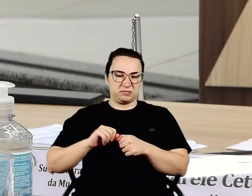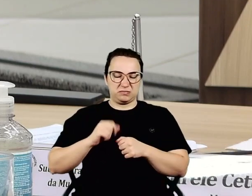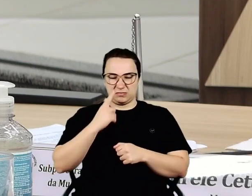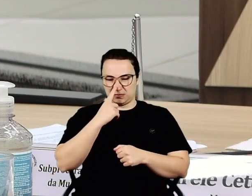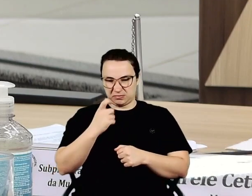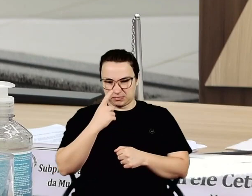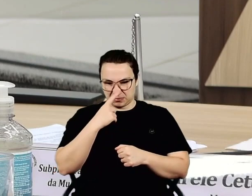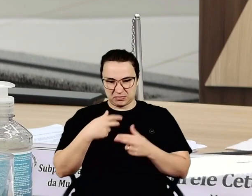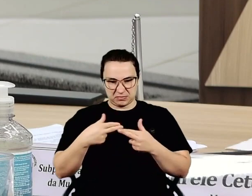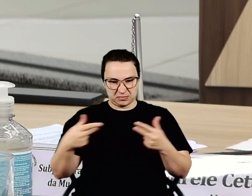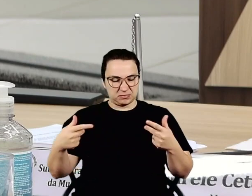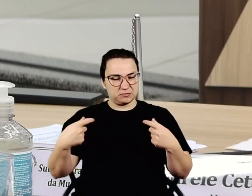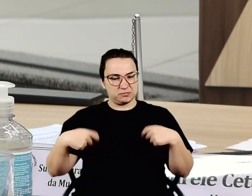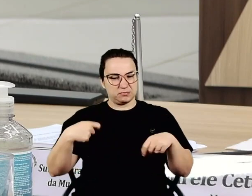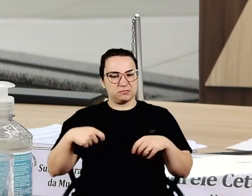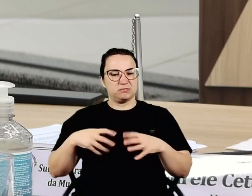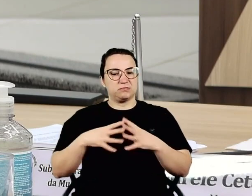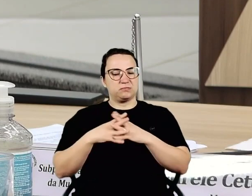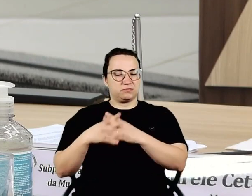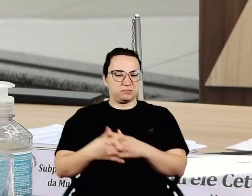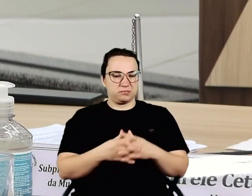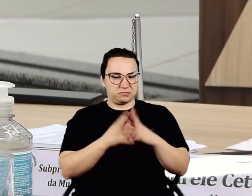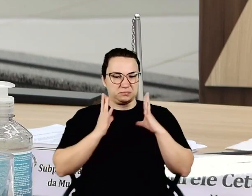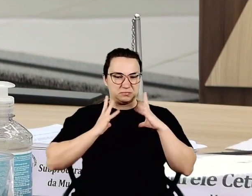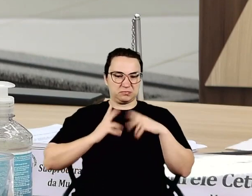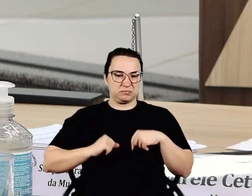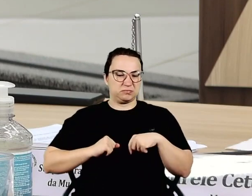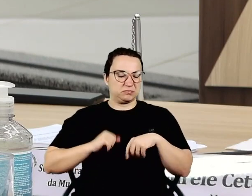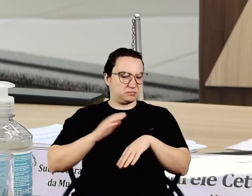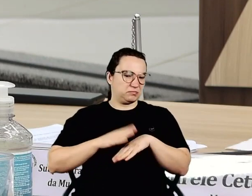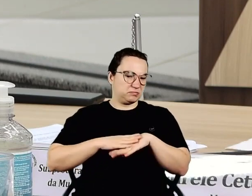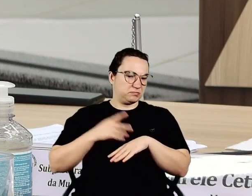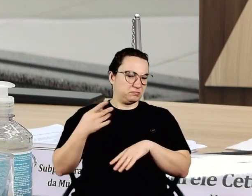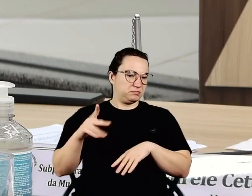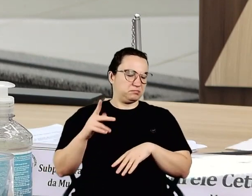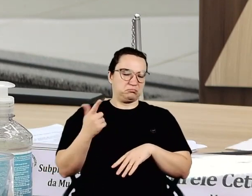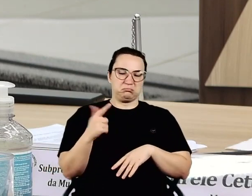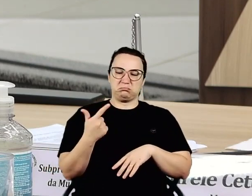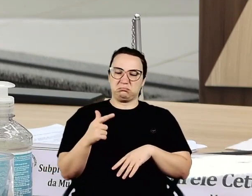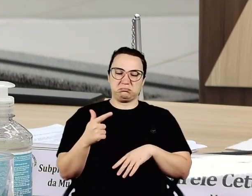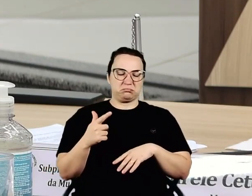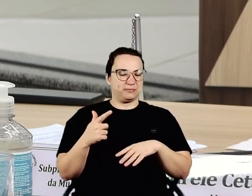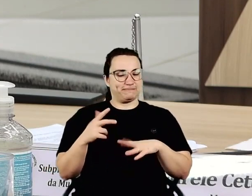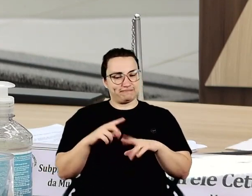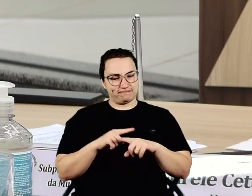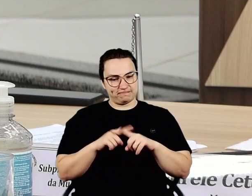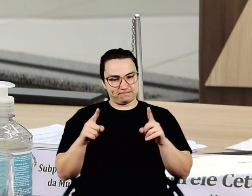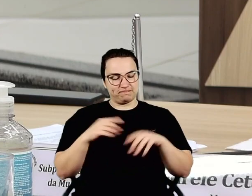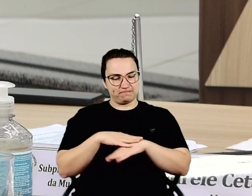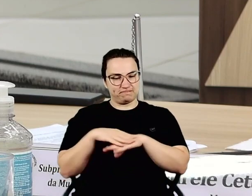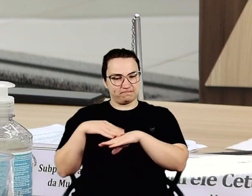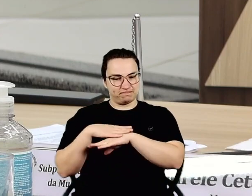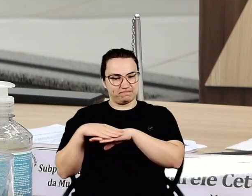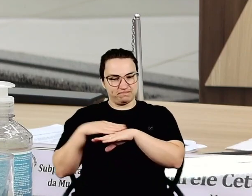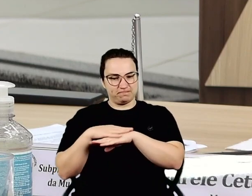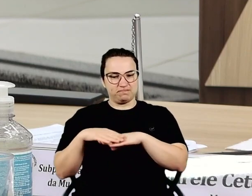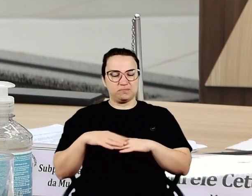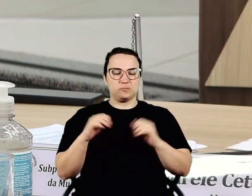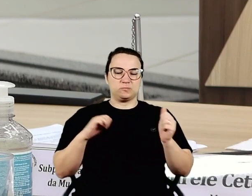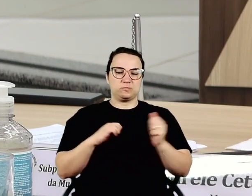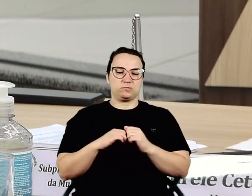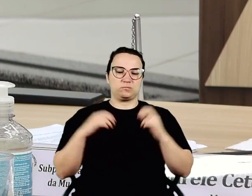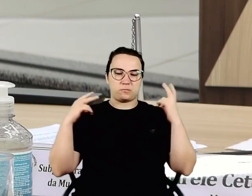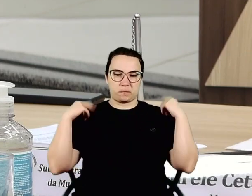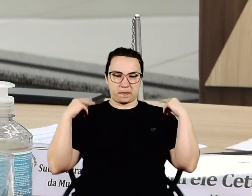coisas, têm que limpar caminhão, que, às vezes, nem é a função deles ali. Enfim, a gente fez essa conversa junto com os motoristas e o